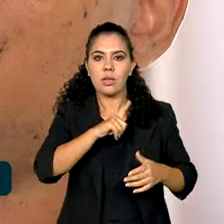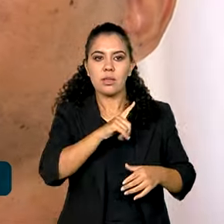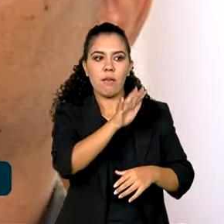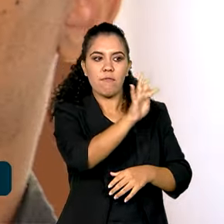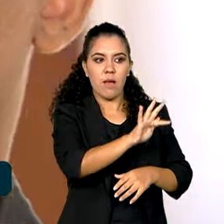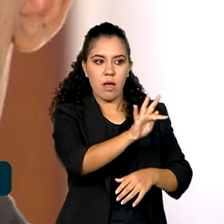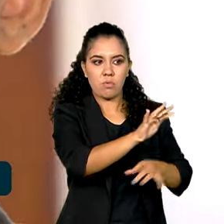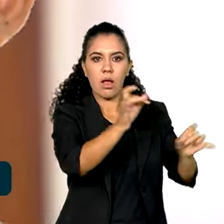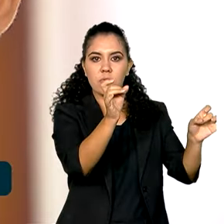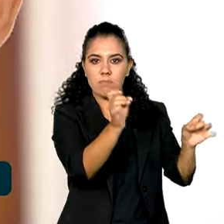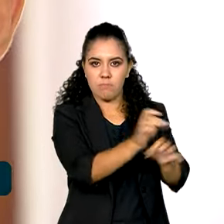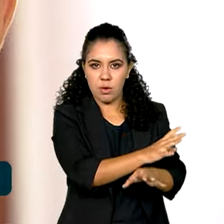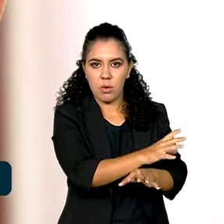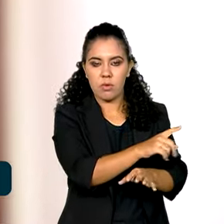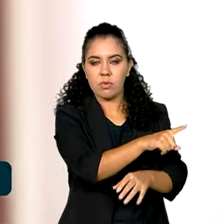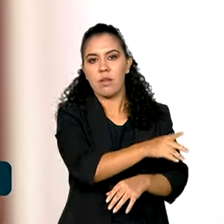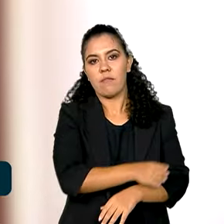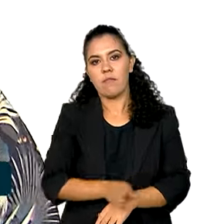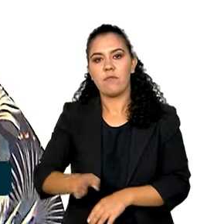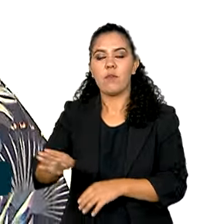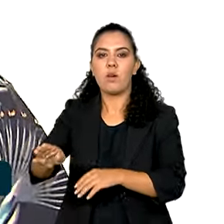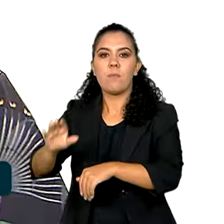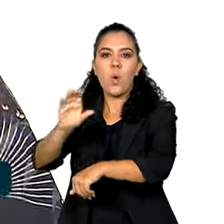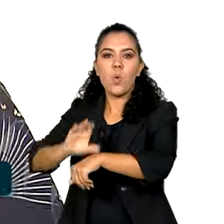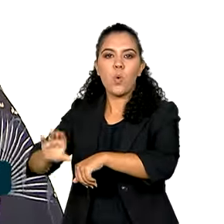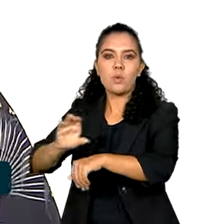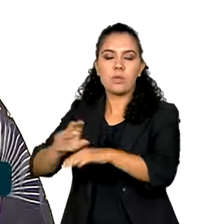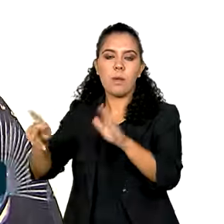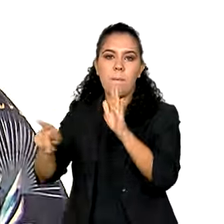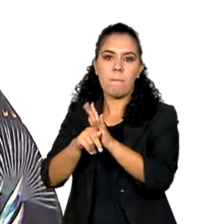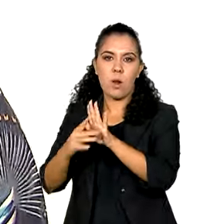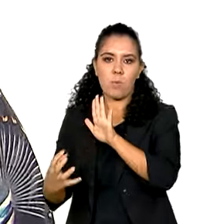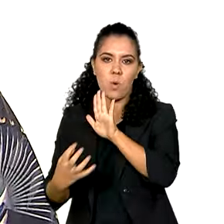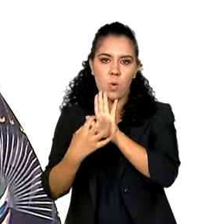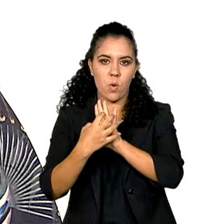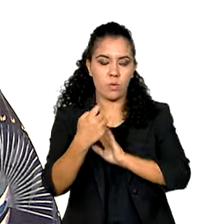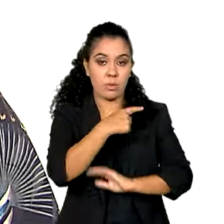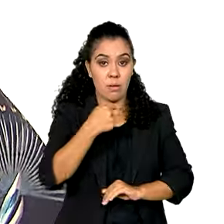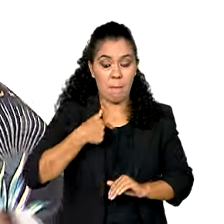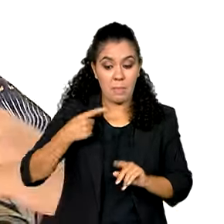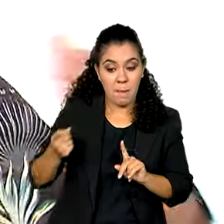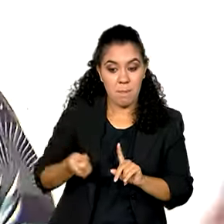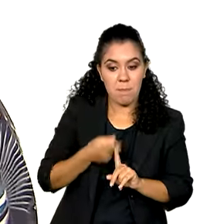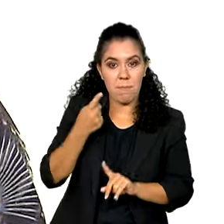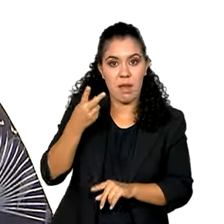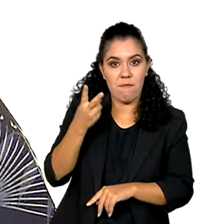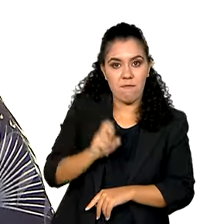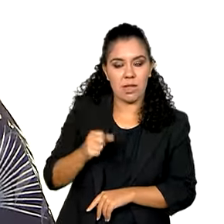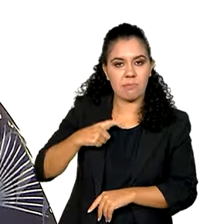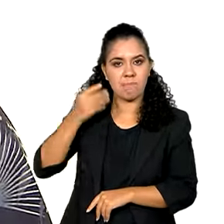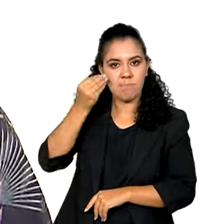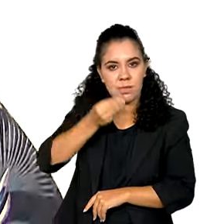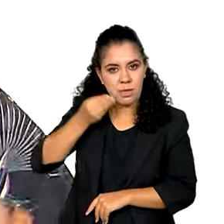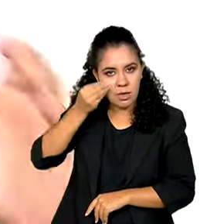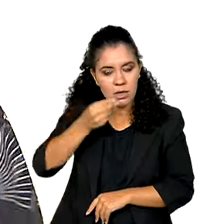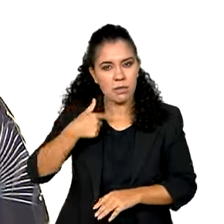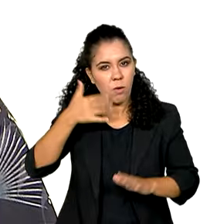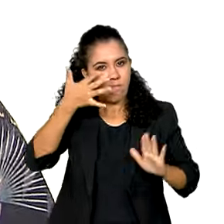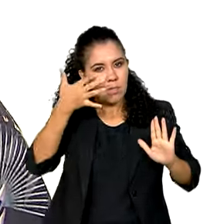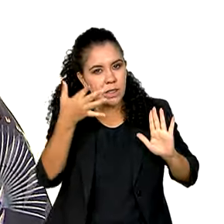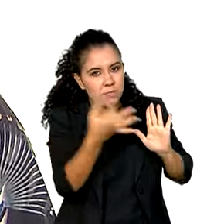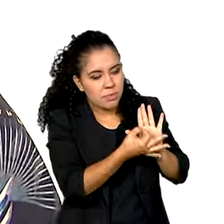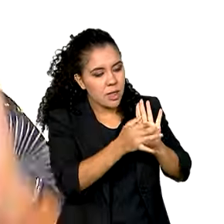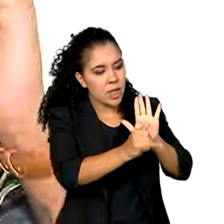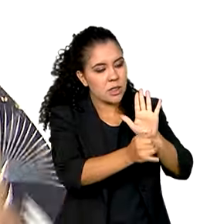direto para a sala do cursinho. Eu sou de primeira viagem, mas definitivamente eu tenho estudado o edital, tenho visto